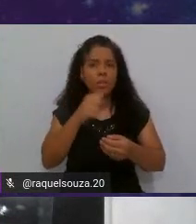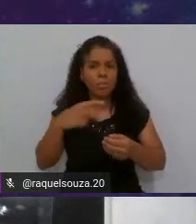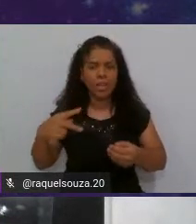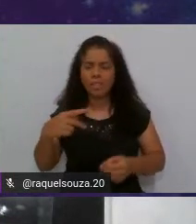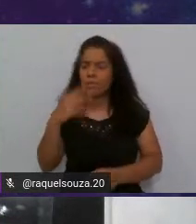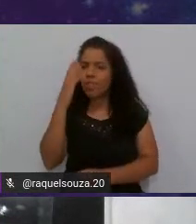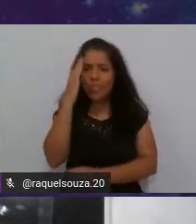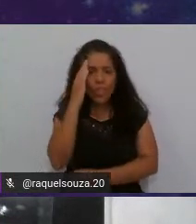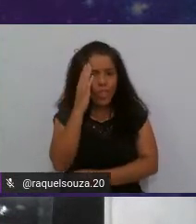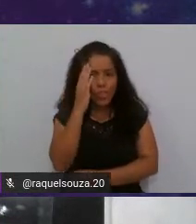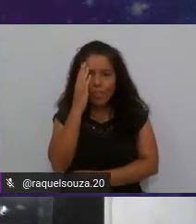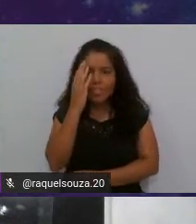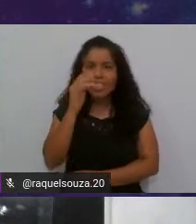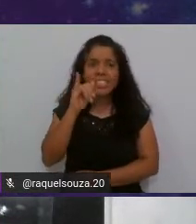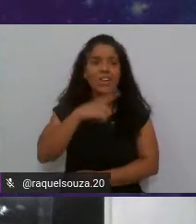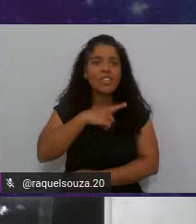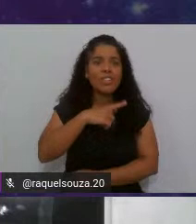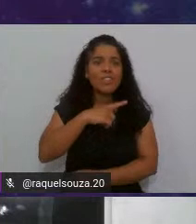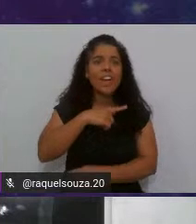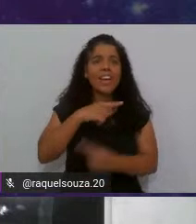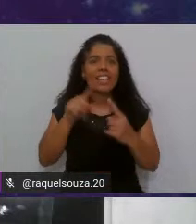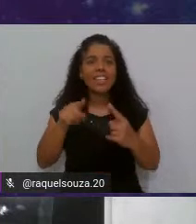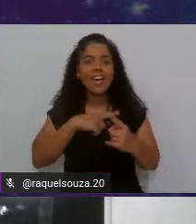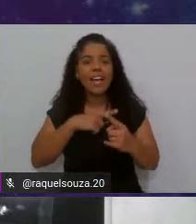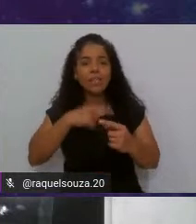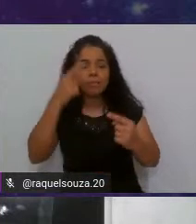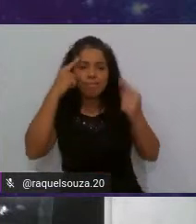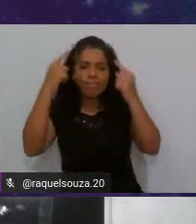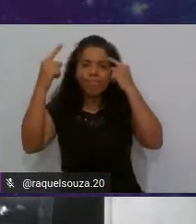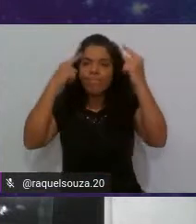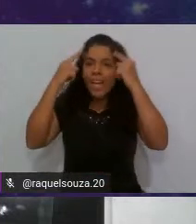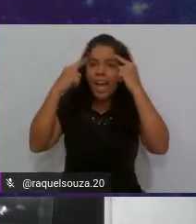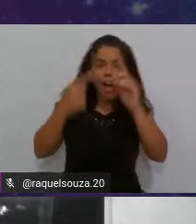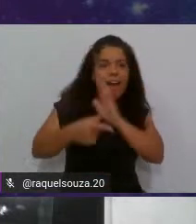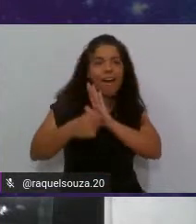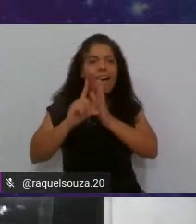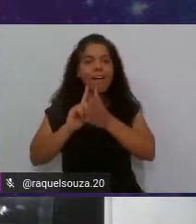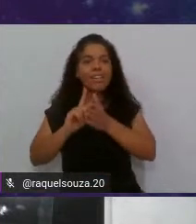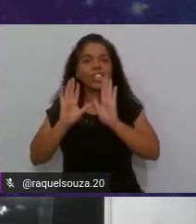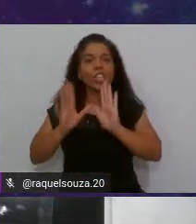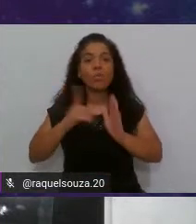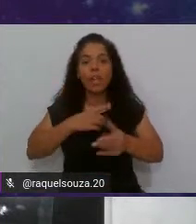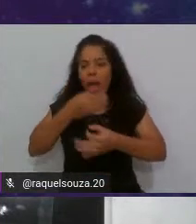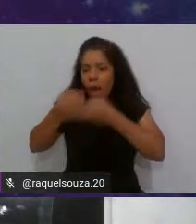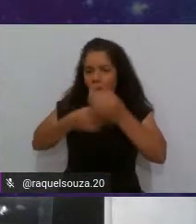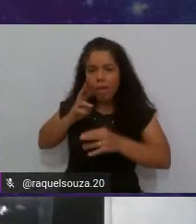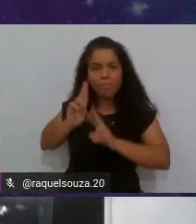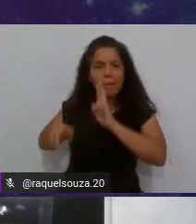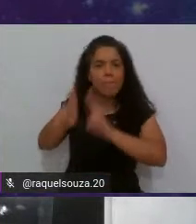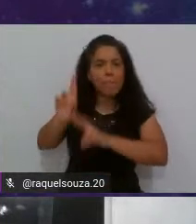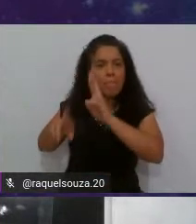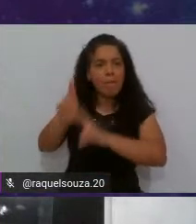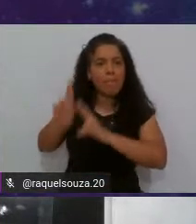gente, se eu tivesse esses insights, eu teria argumento para contradizer essa